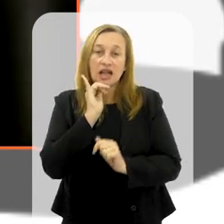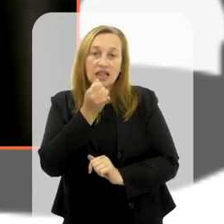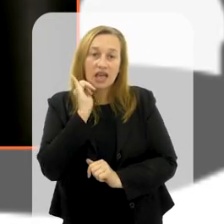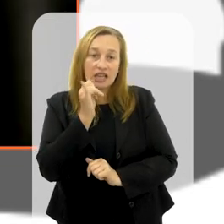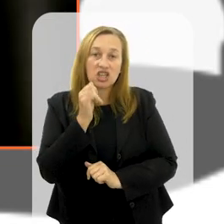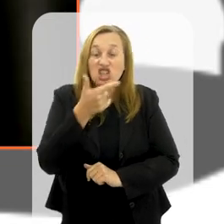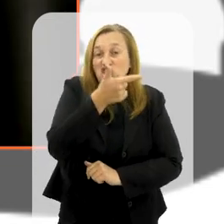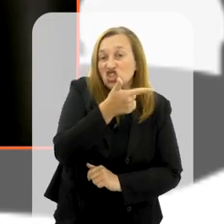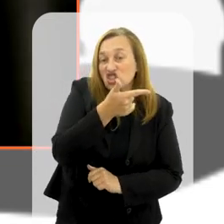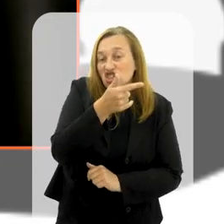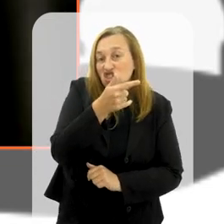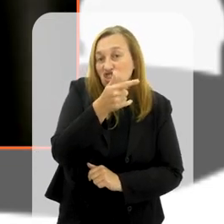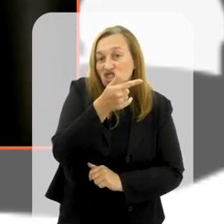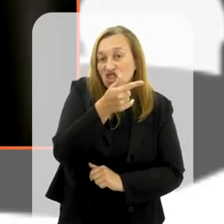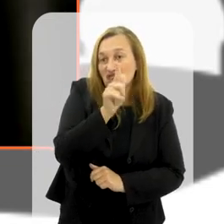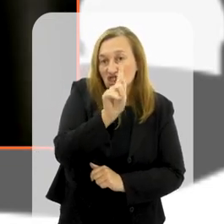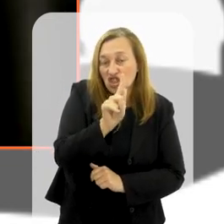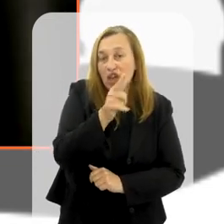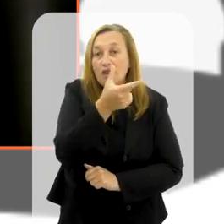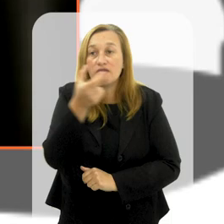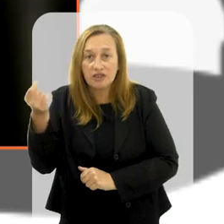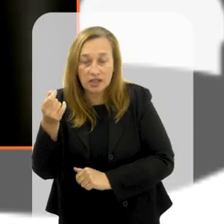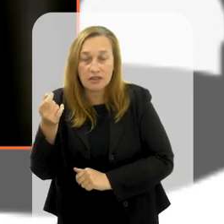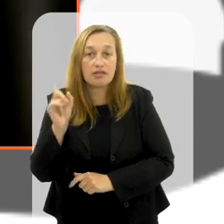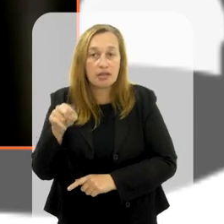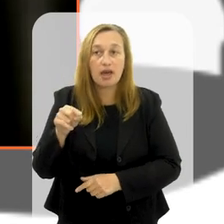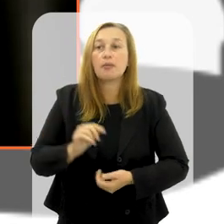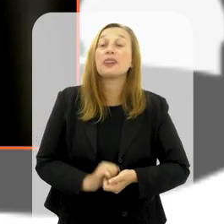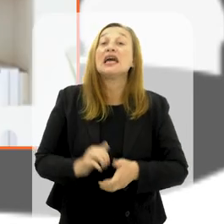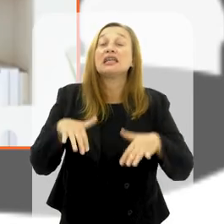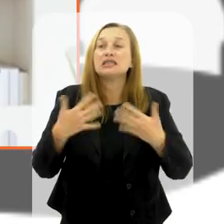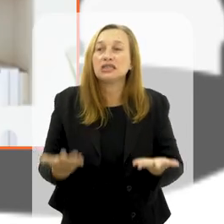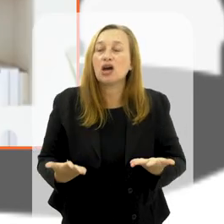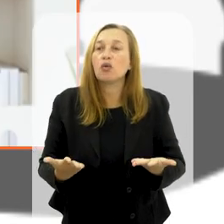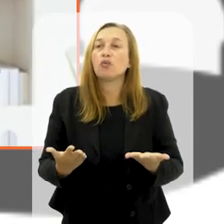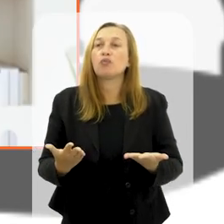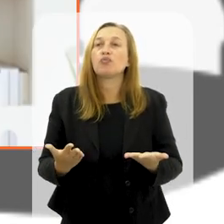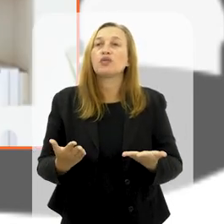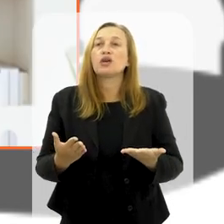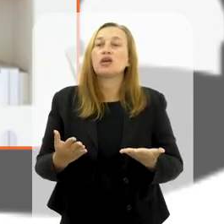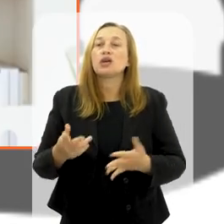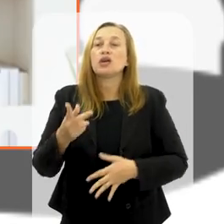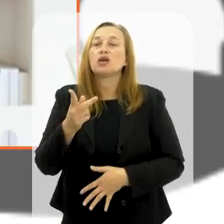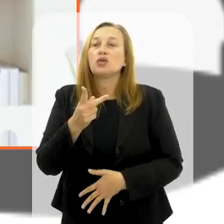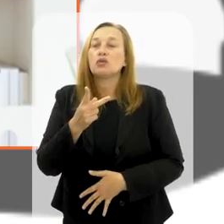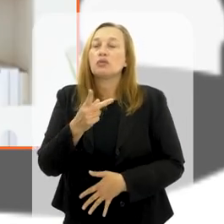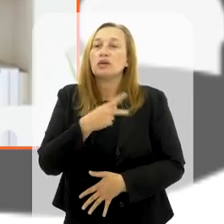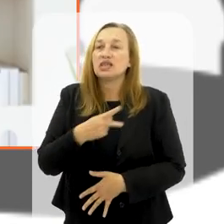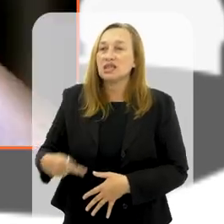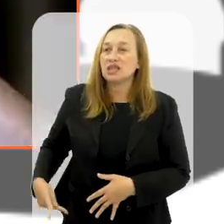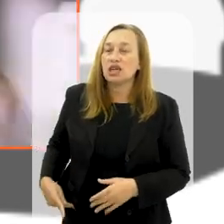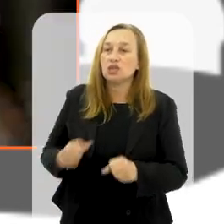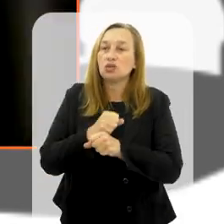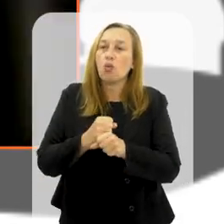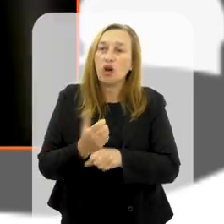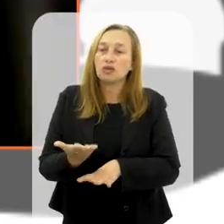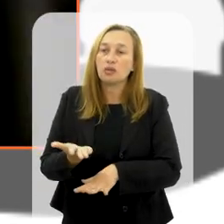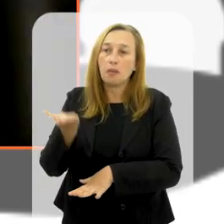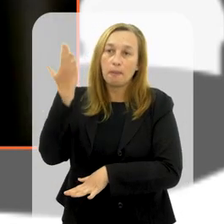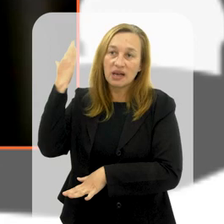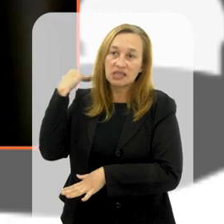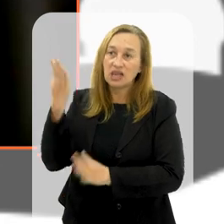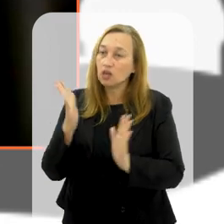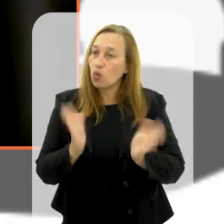narrativa do G20, na gramática do G20, chama-se Troika. Então, aquele que presidiu no ano passado, o que